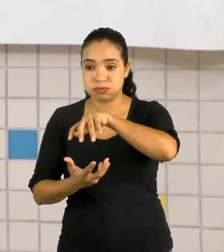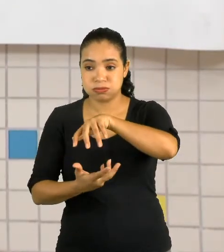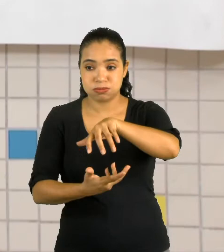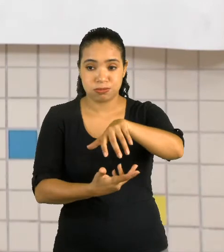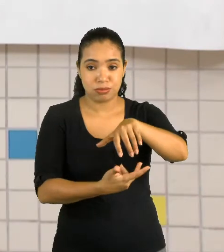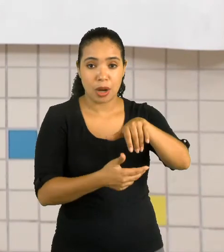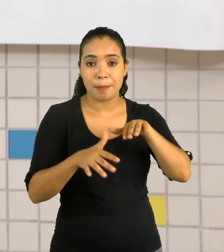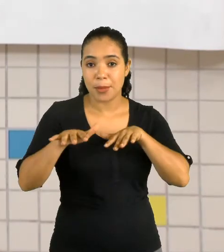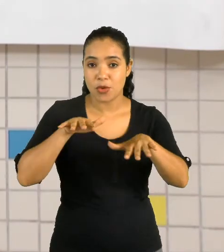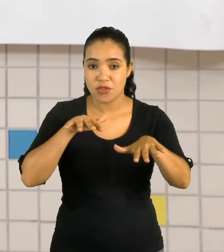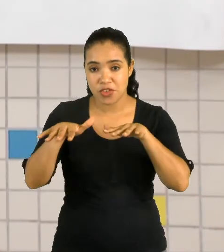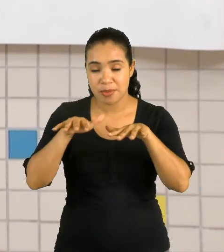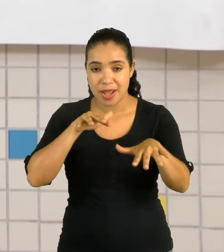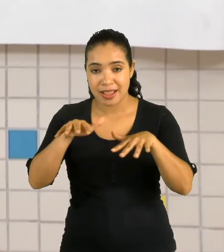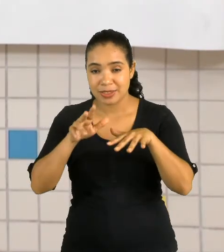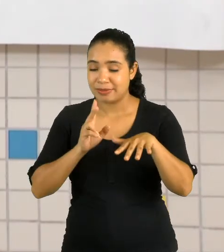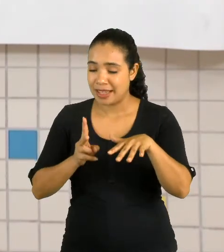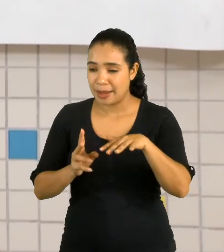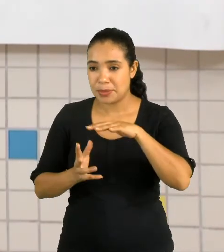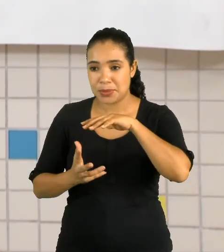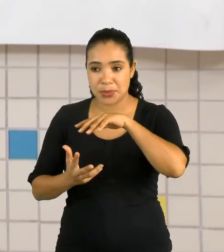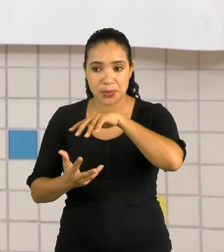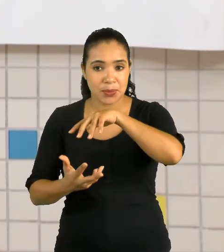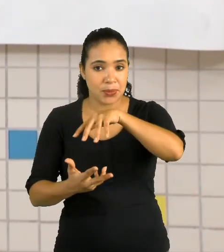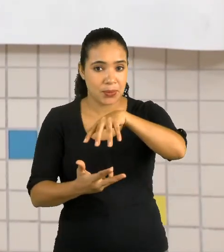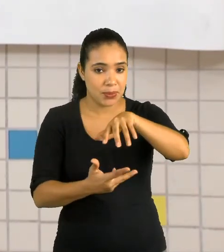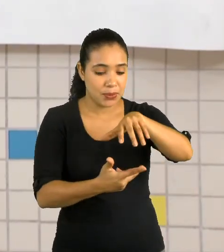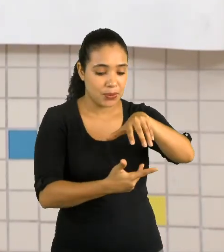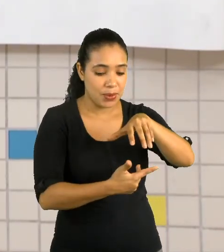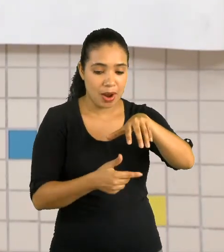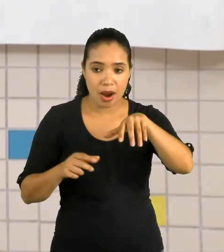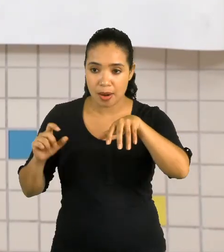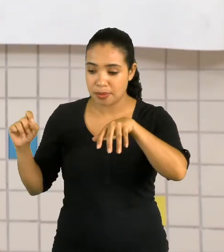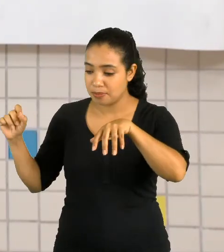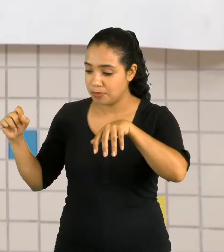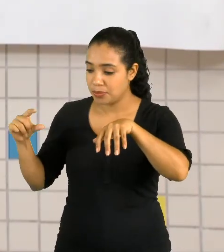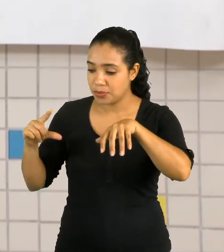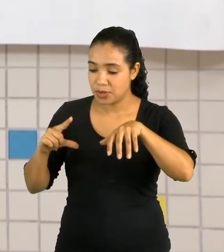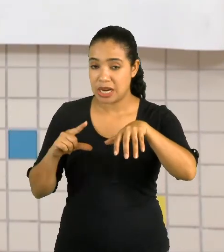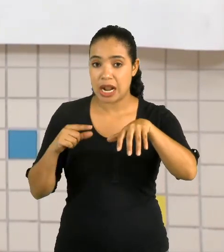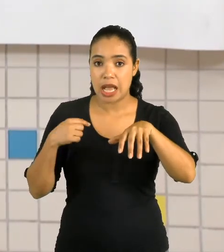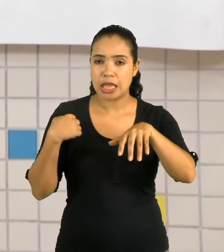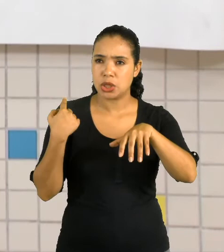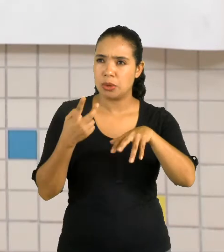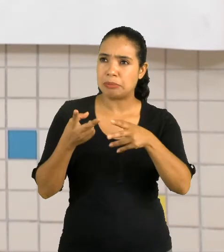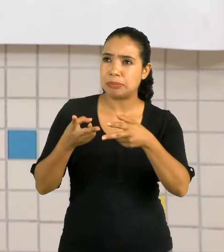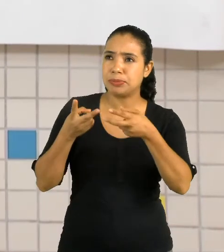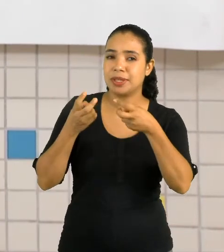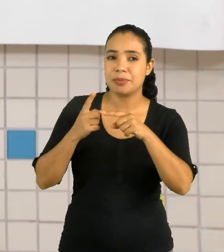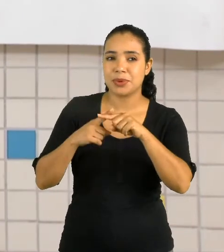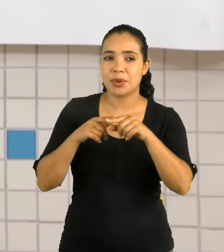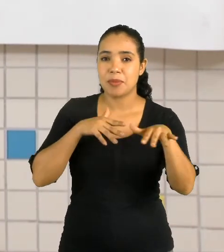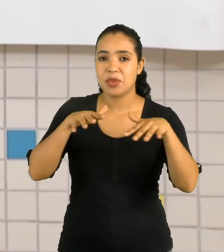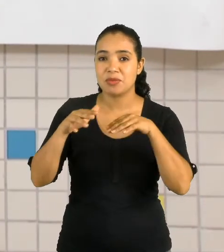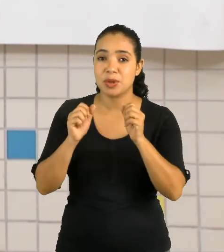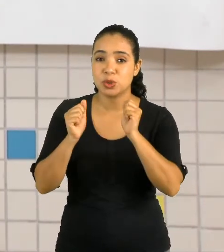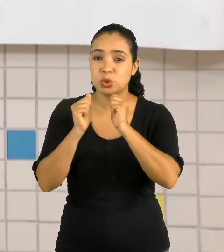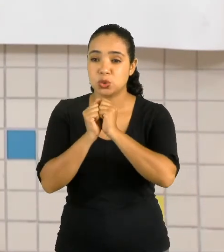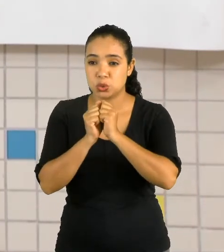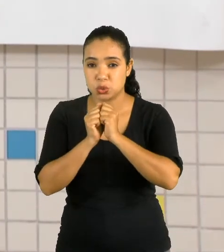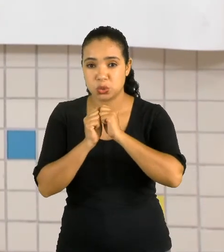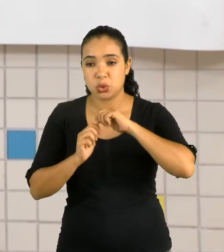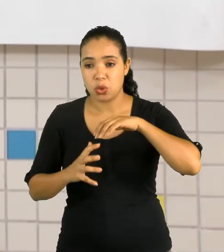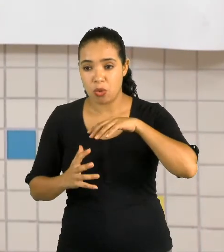movimento. Nós não percebemos porque também estamos em movimento junto com a Terra. E ela vai